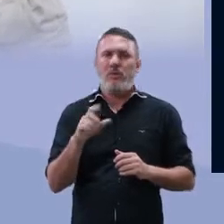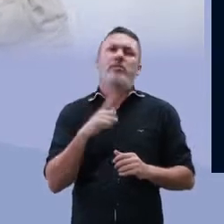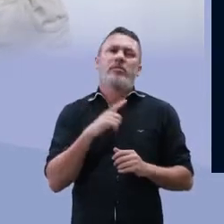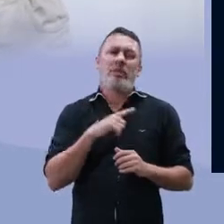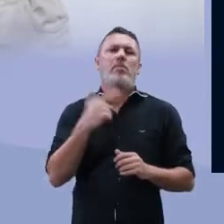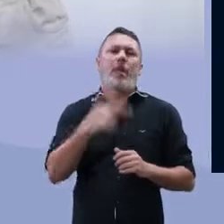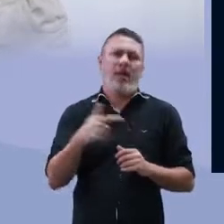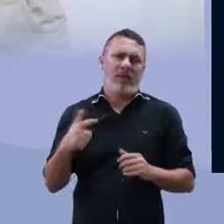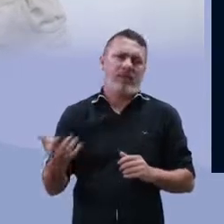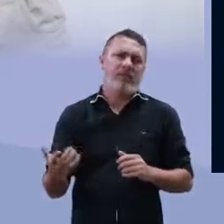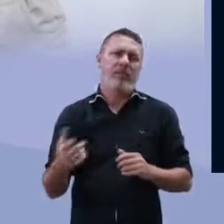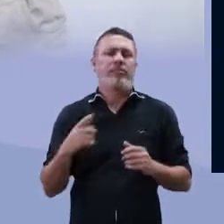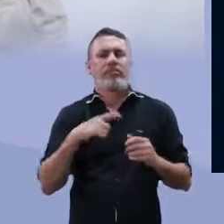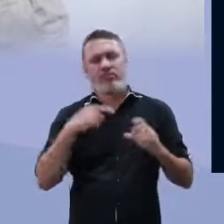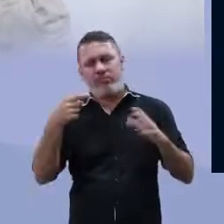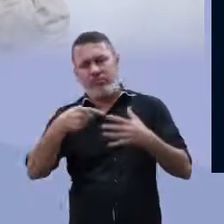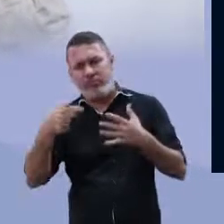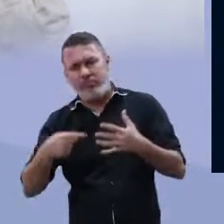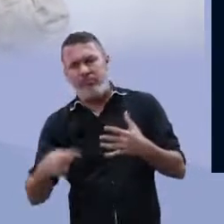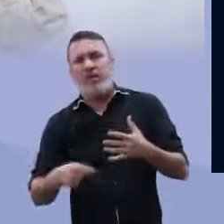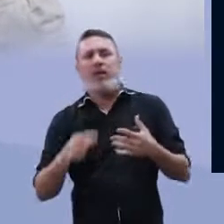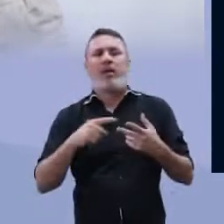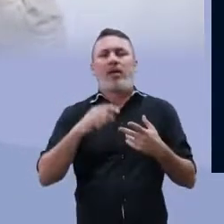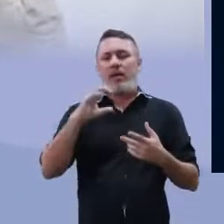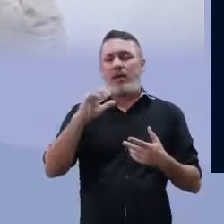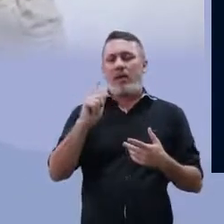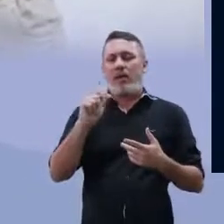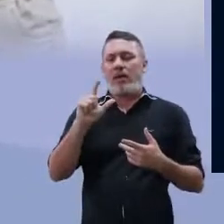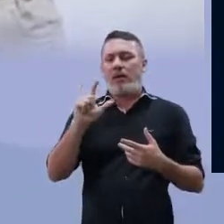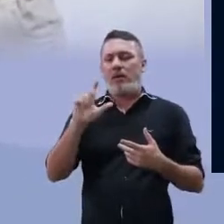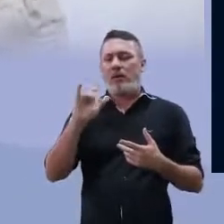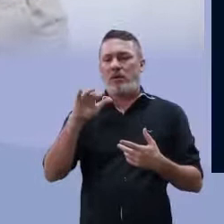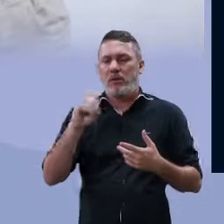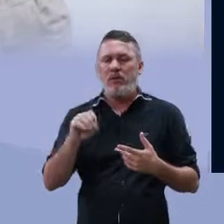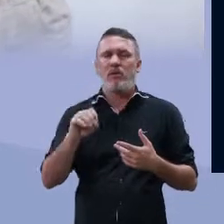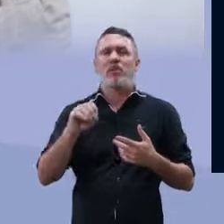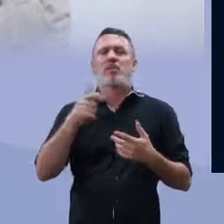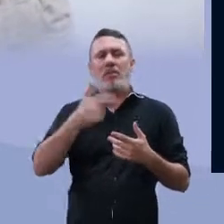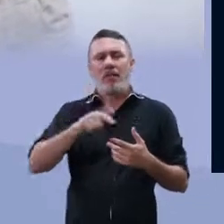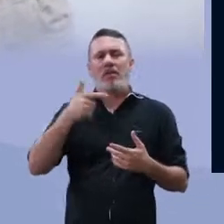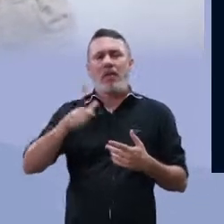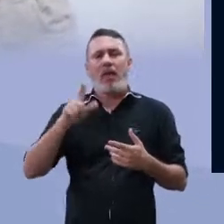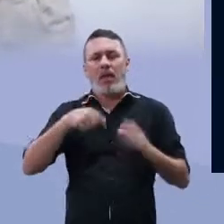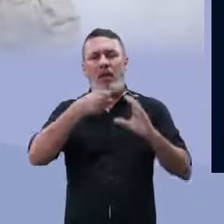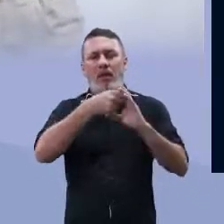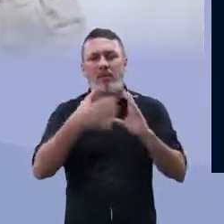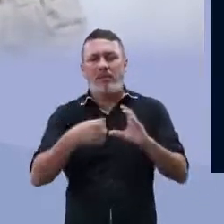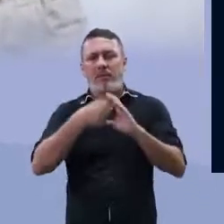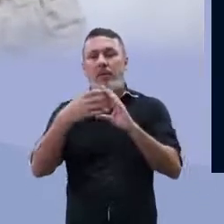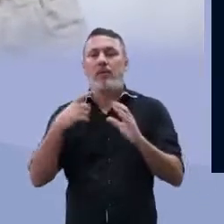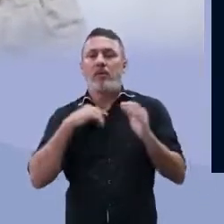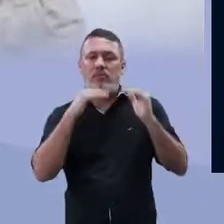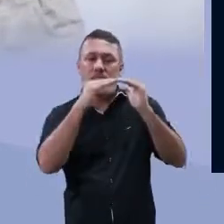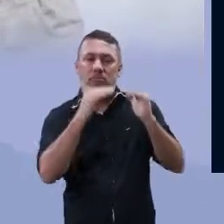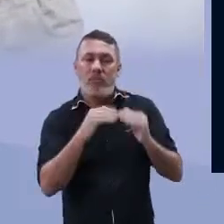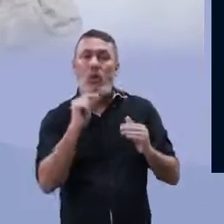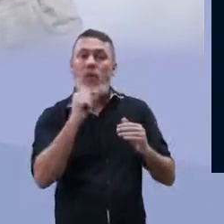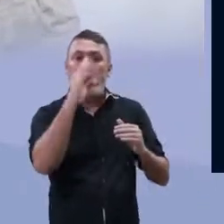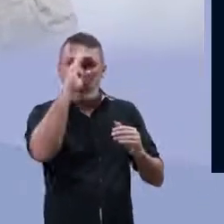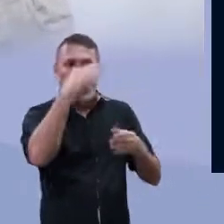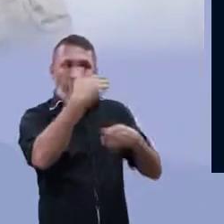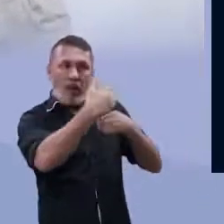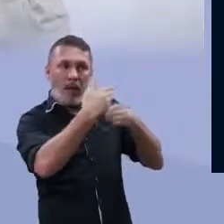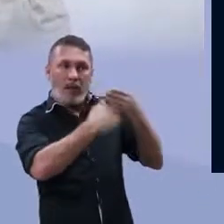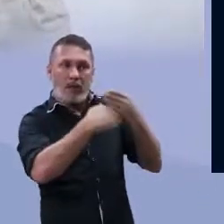outro composto I. Seja o ágar, a carragenina, o carbonato de cálcio. E elas vão ser classificadas